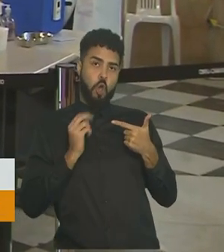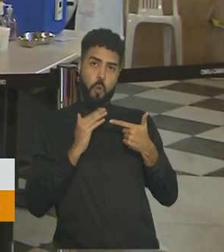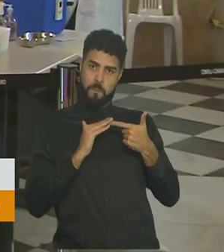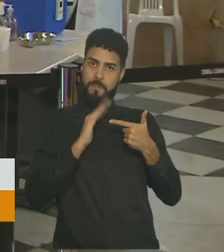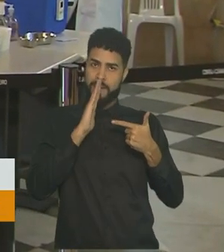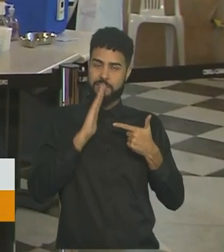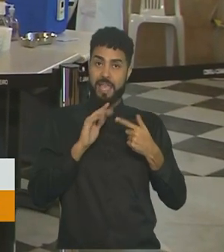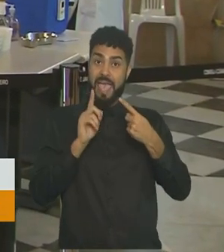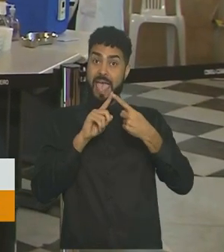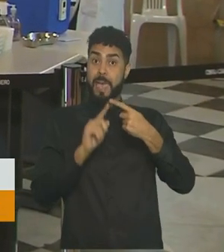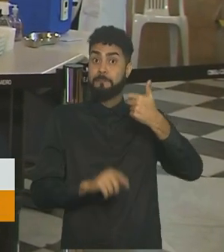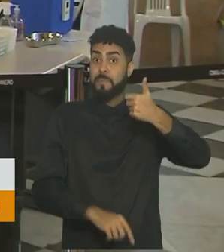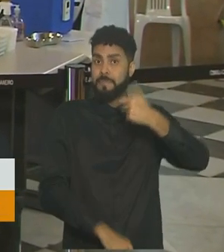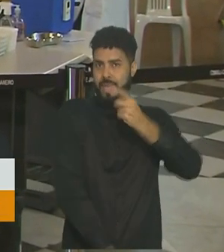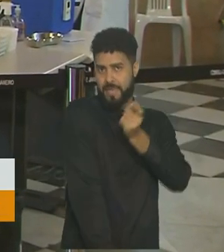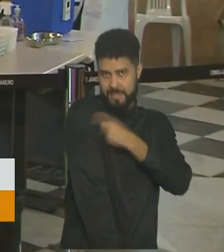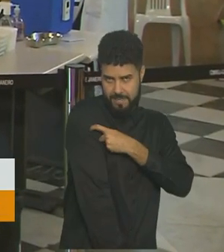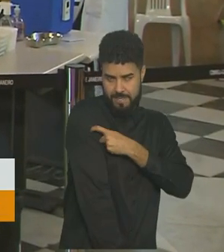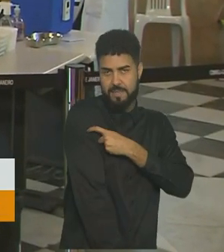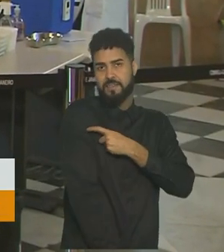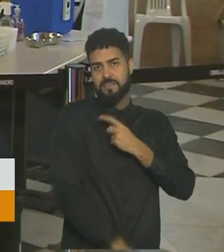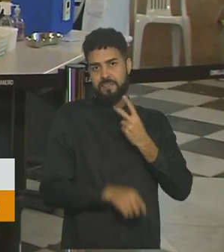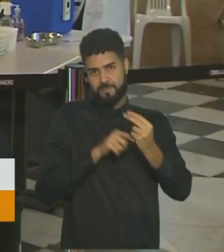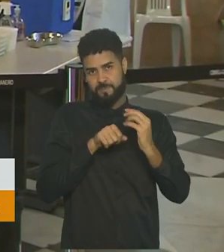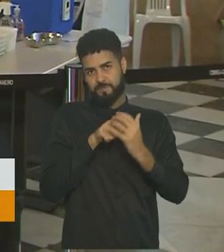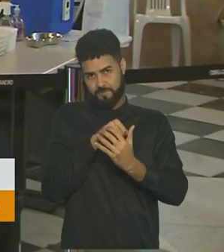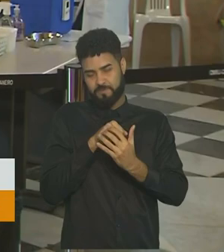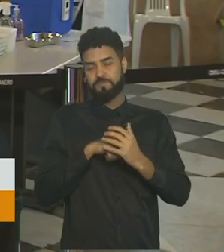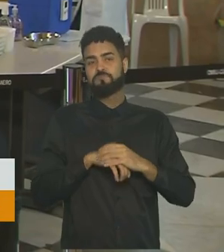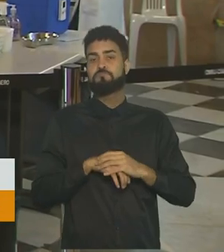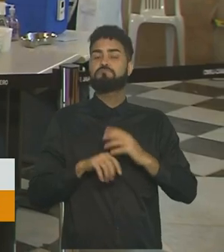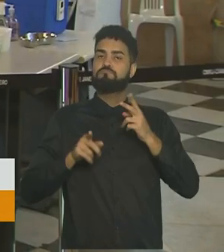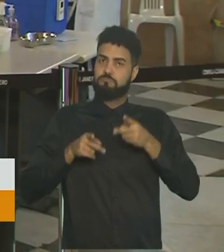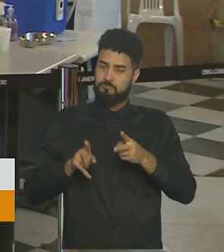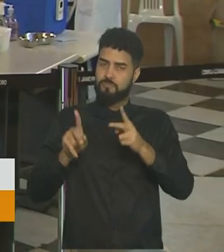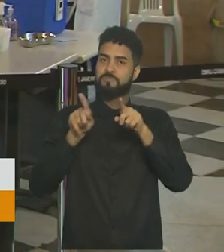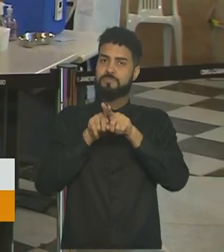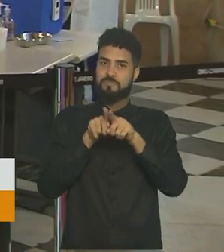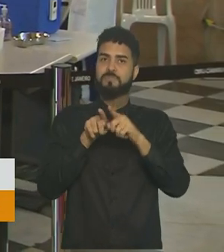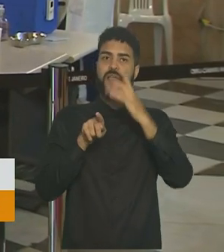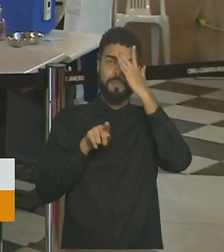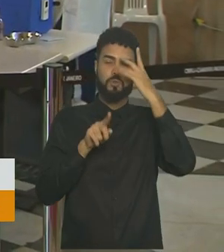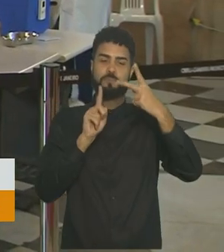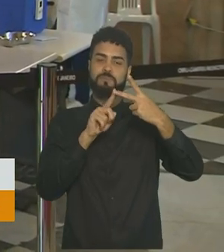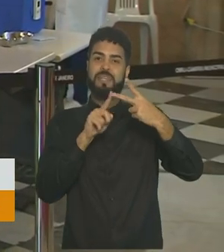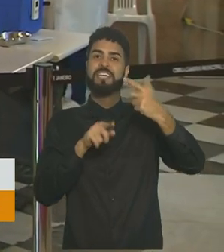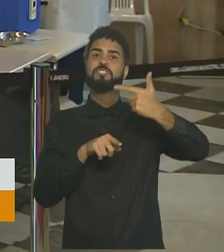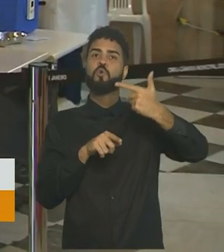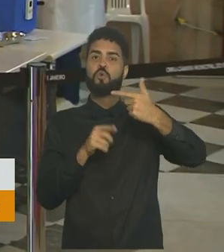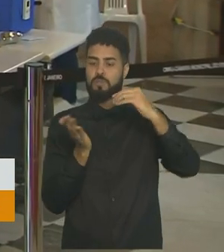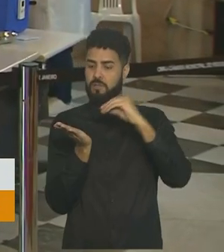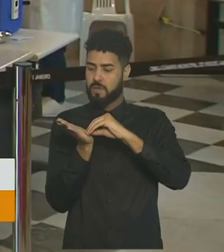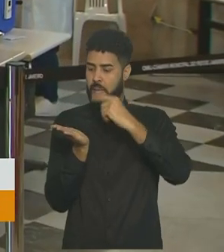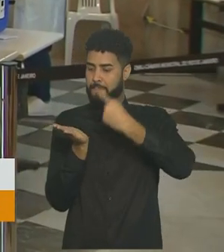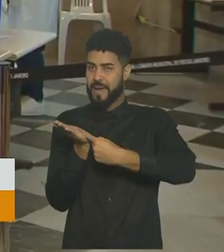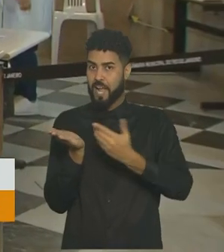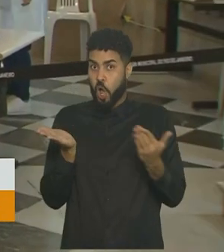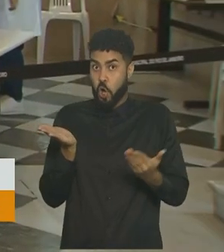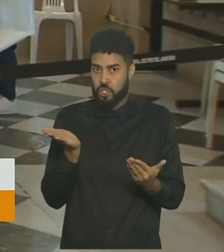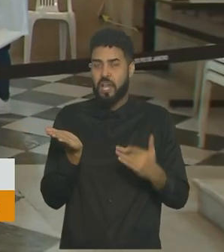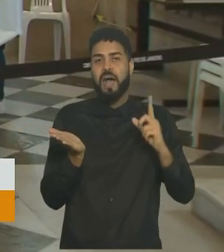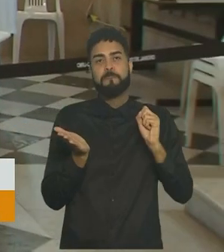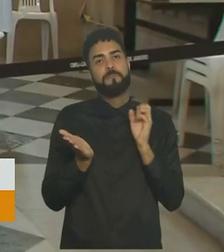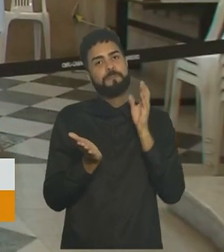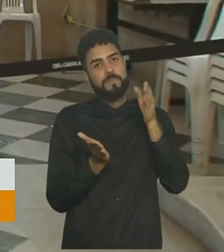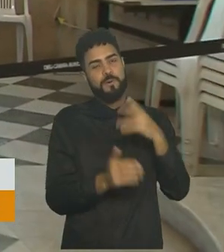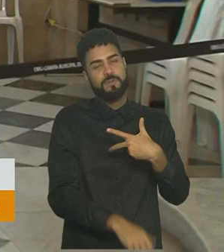receber a primeira dose da vacina contra o coronavírus. Também segue a vacinação com a segunda dose, de acordo com o calendário